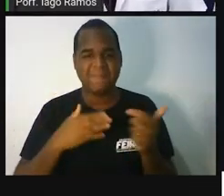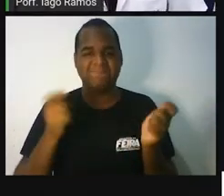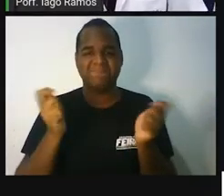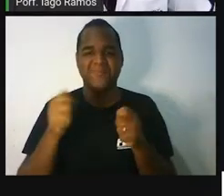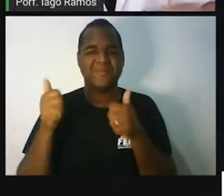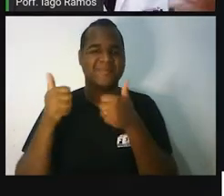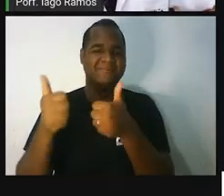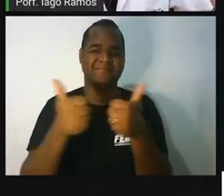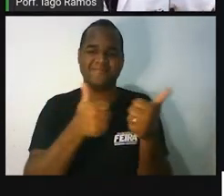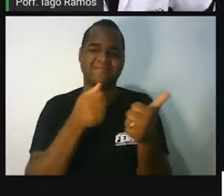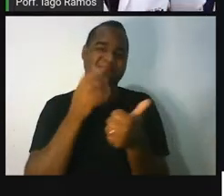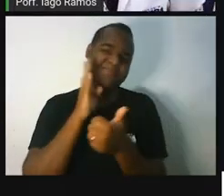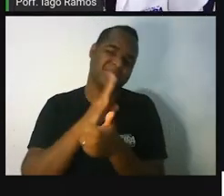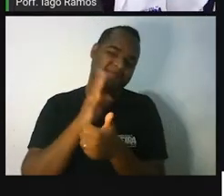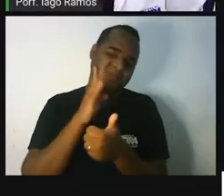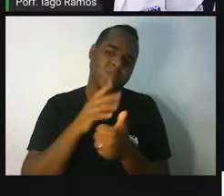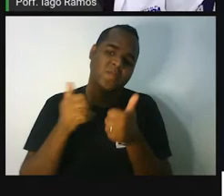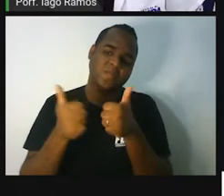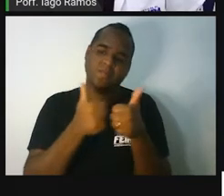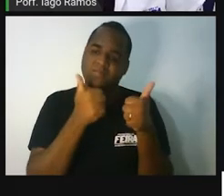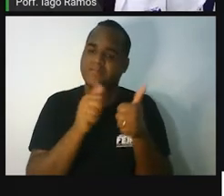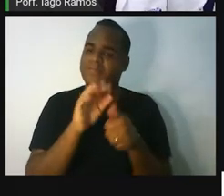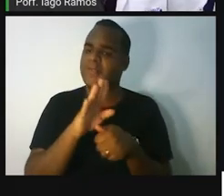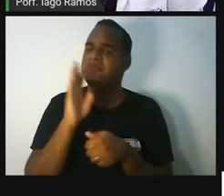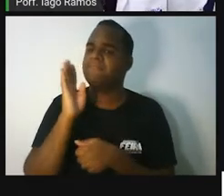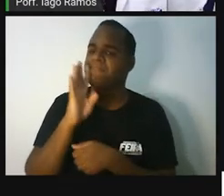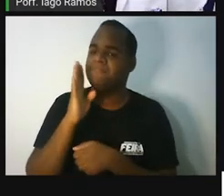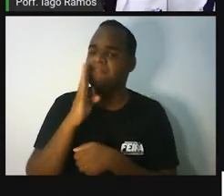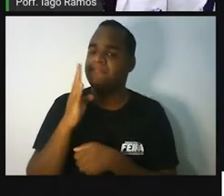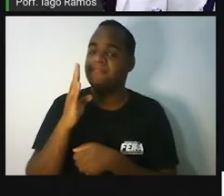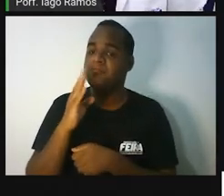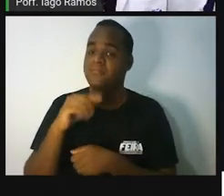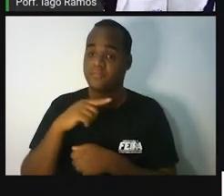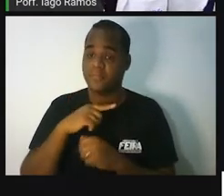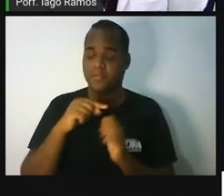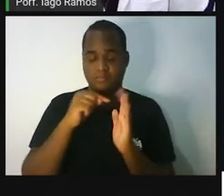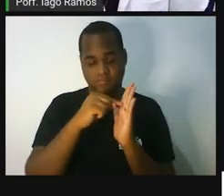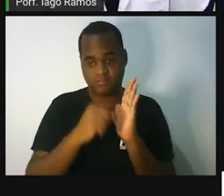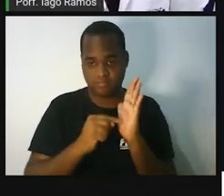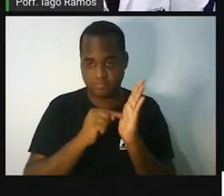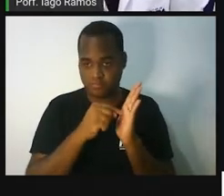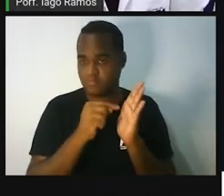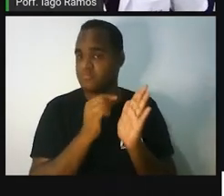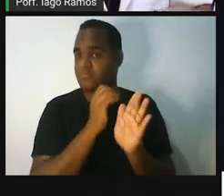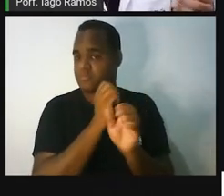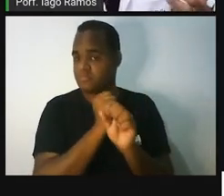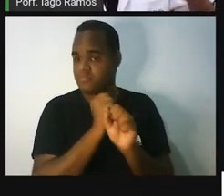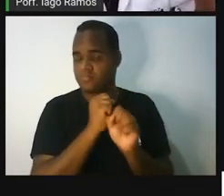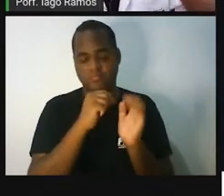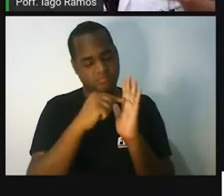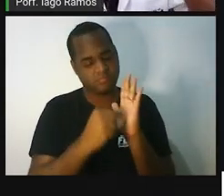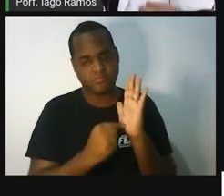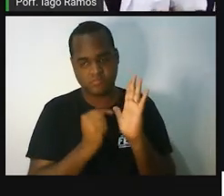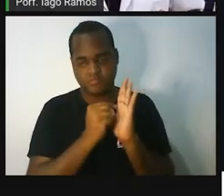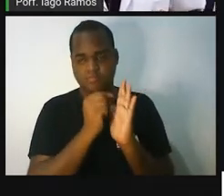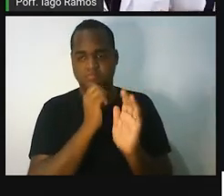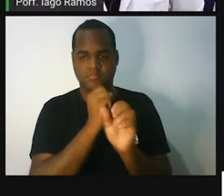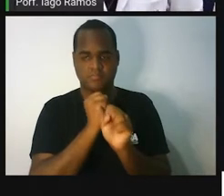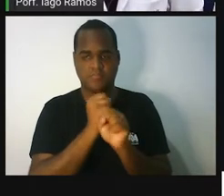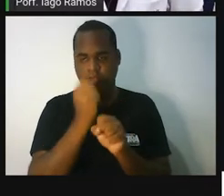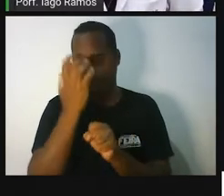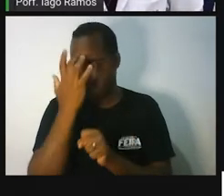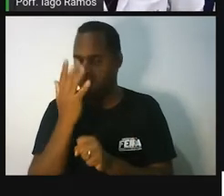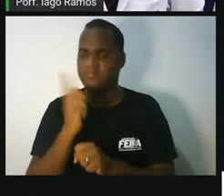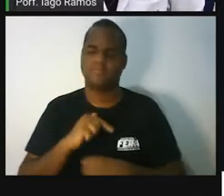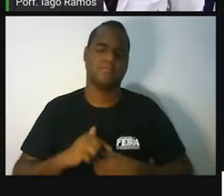bacana, hein? Mas o legal mesmo é que a gente tem aí uma calculadorazinha para que a gente facilite os